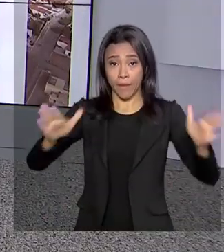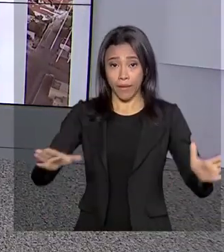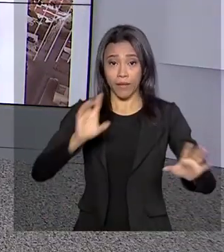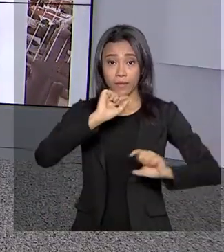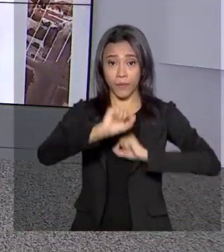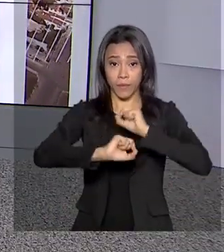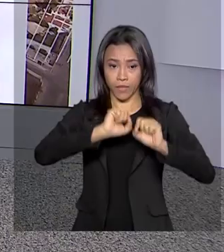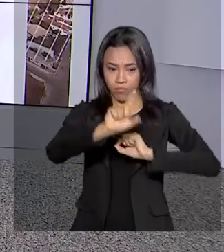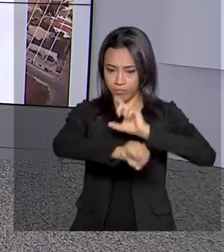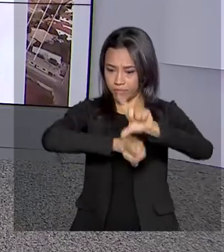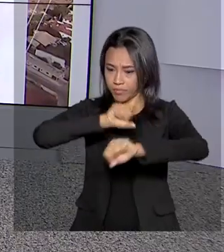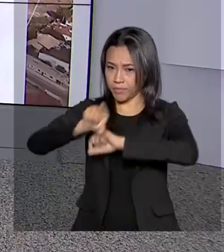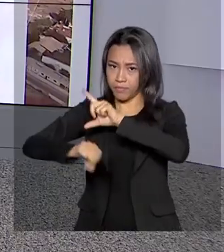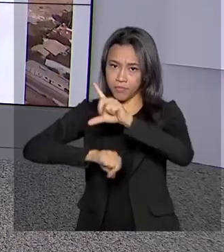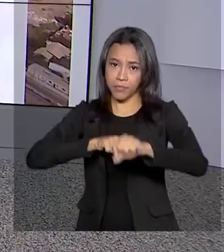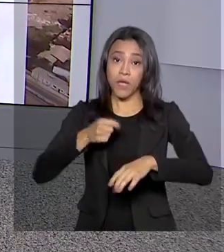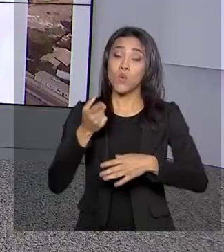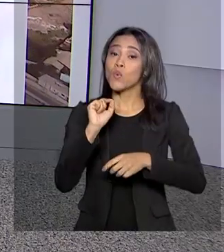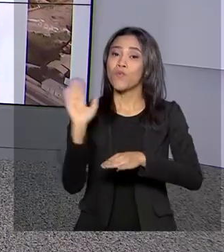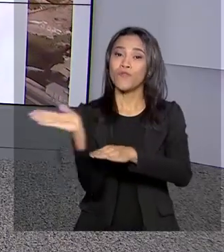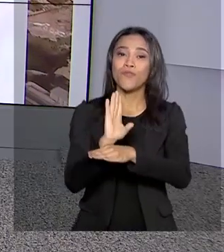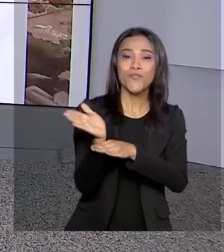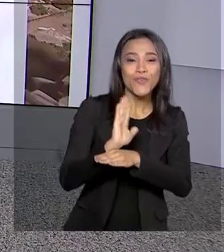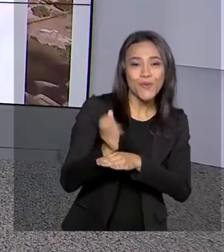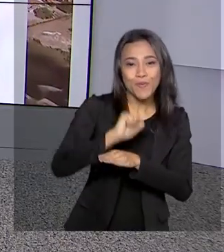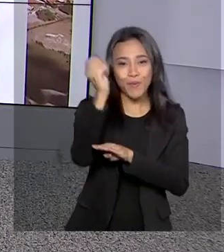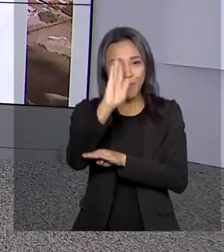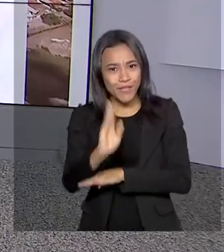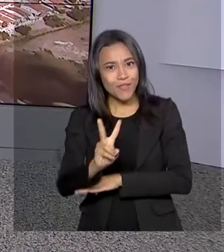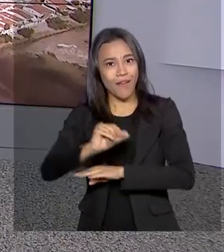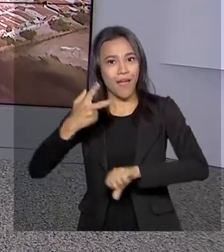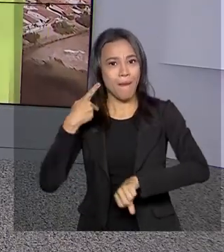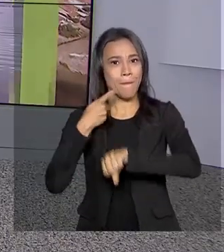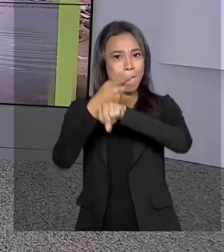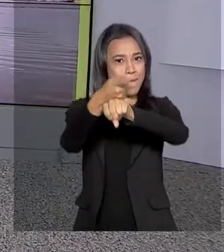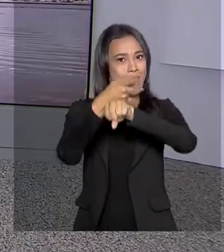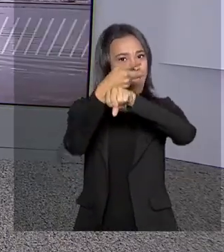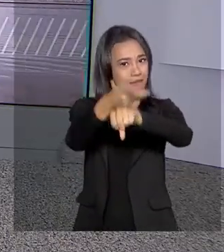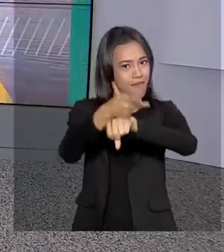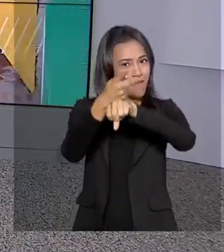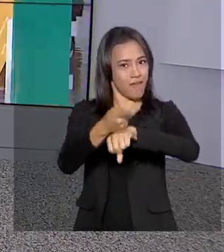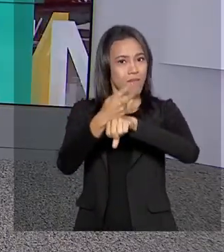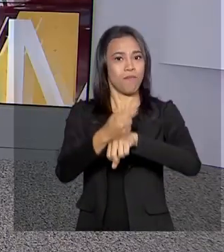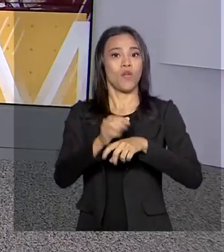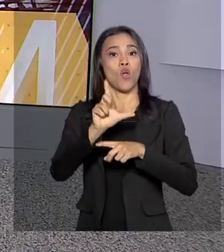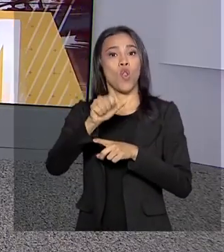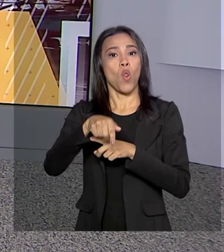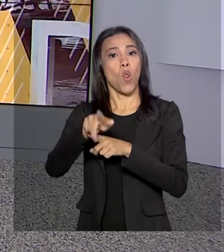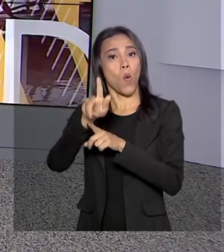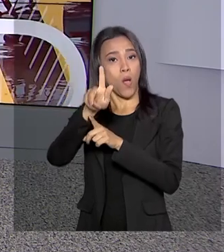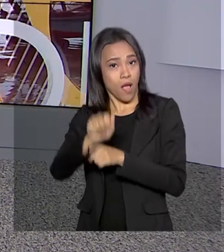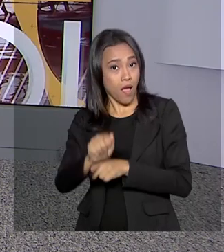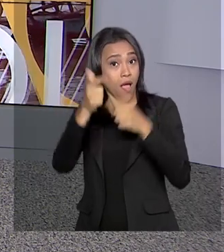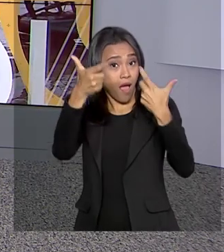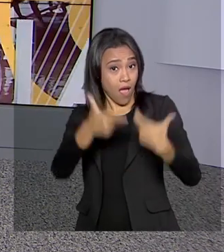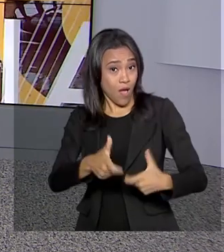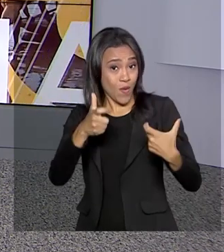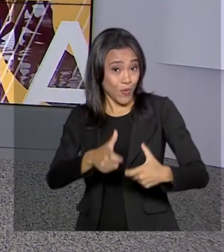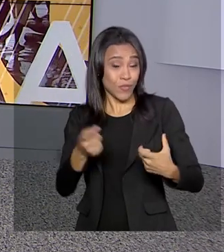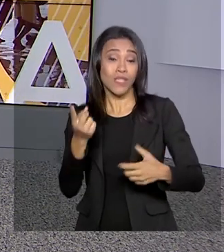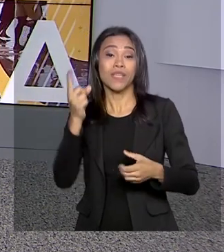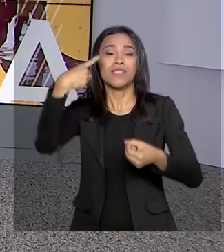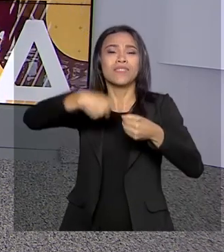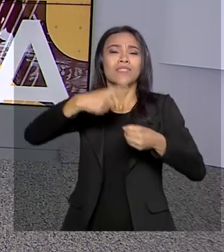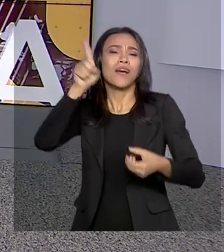processo de seleção do filme brasileiro que vai disputar o prêmio de melhor longa metragem internacional no Oscar em Los Angeles,